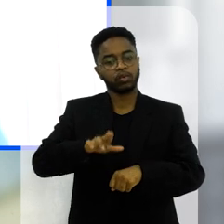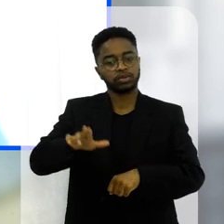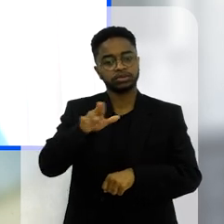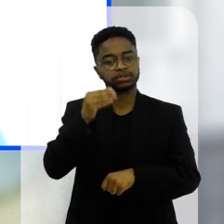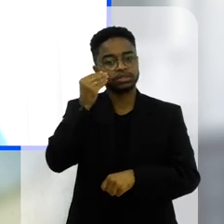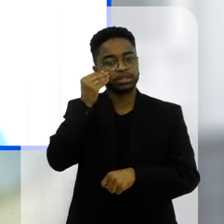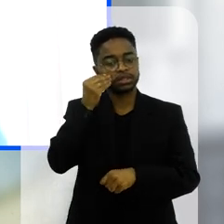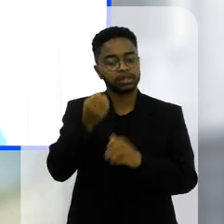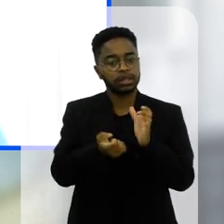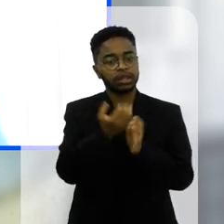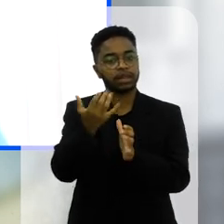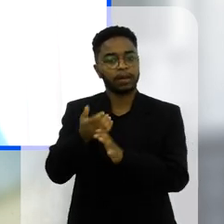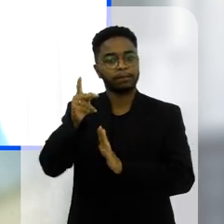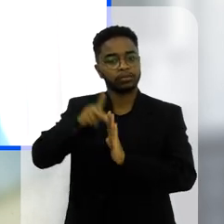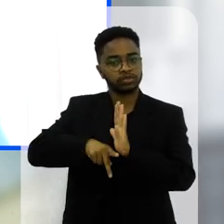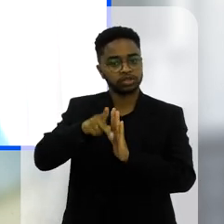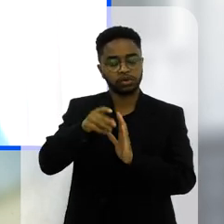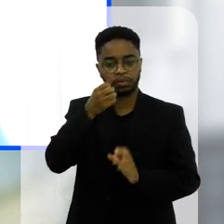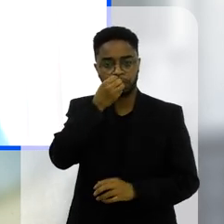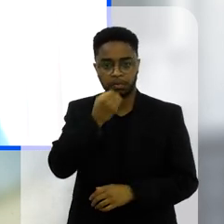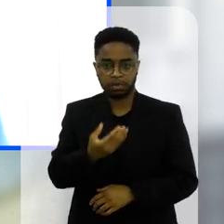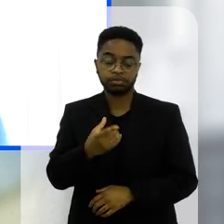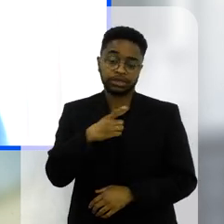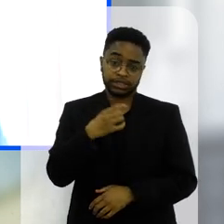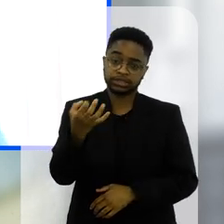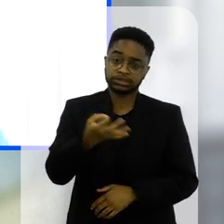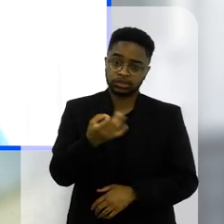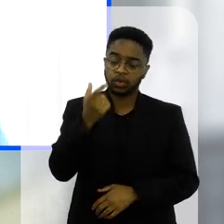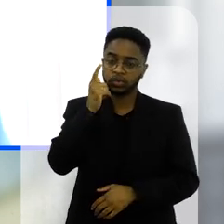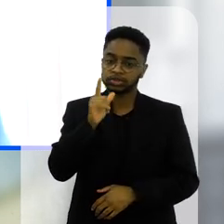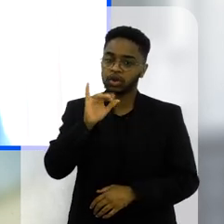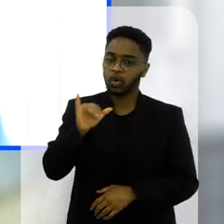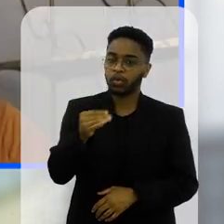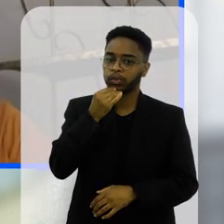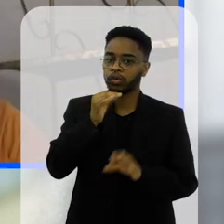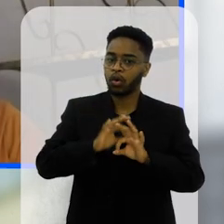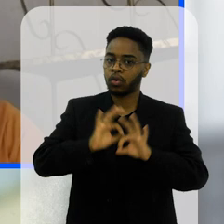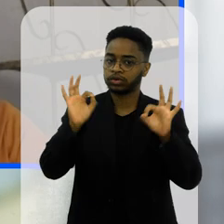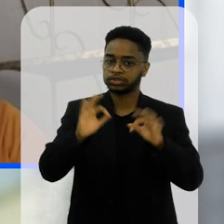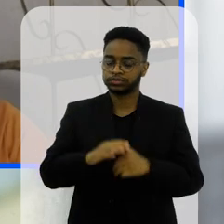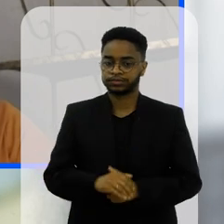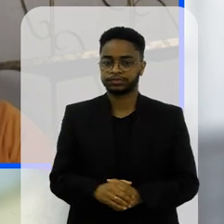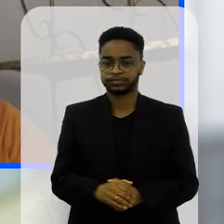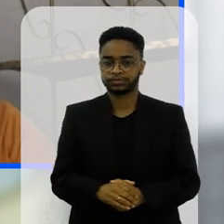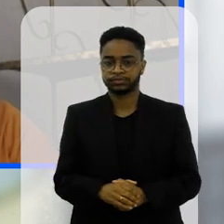a serviço dos bons projetos que eles vão desenvolver certamente eles vão ter excelentes oportunidades